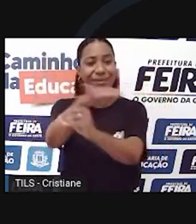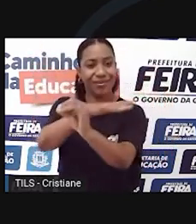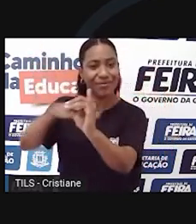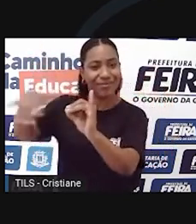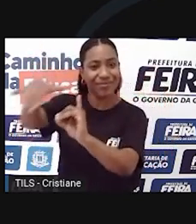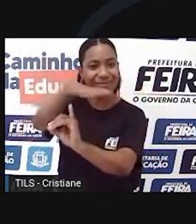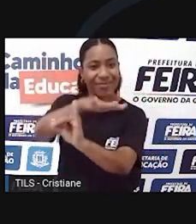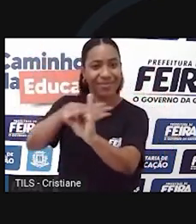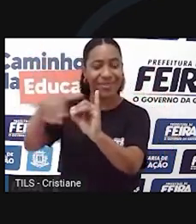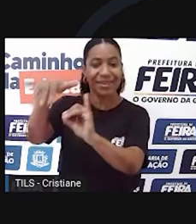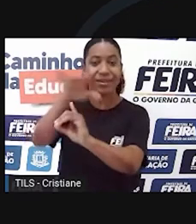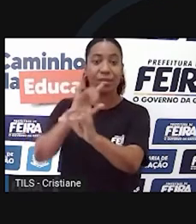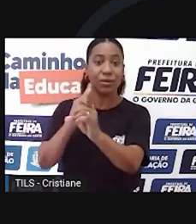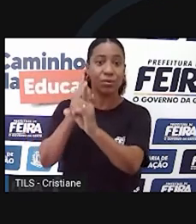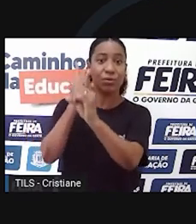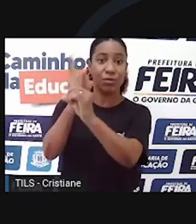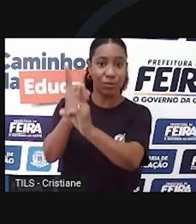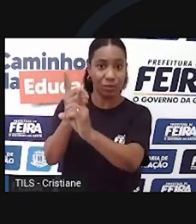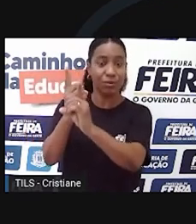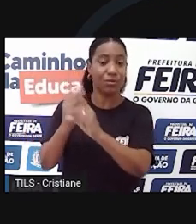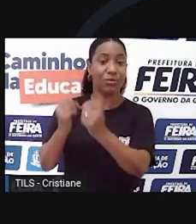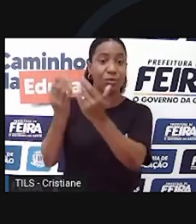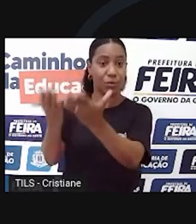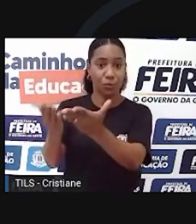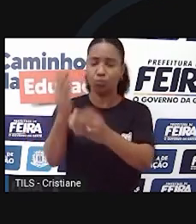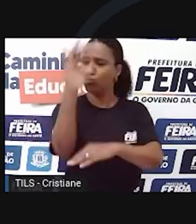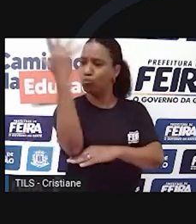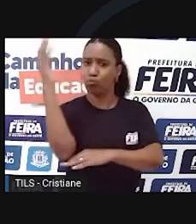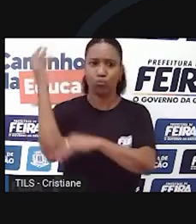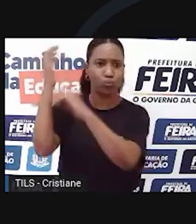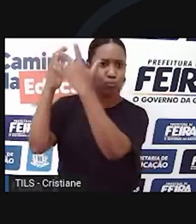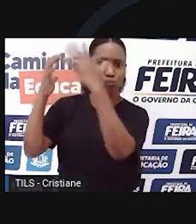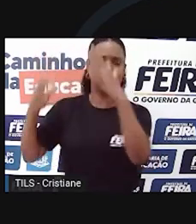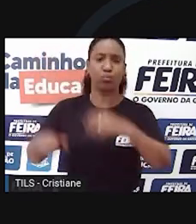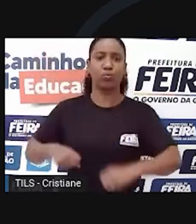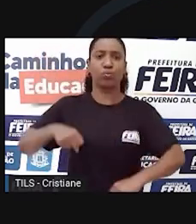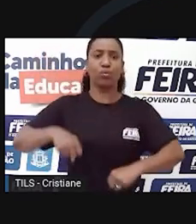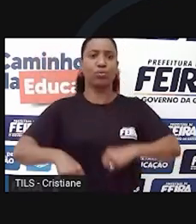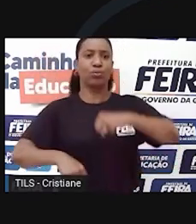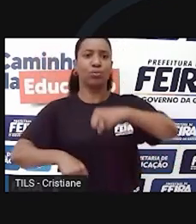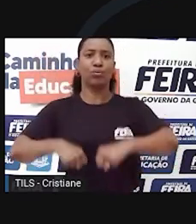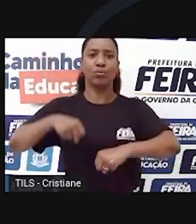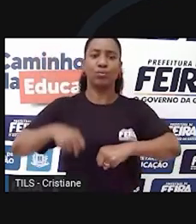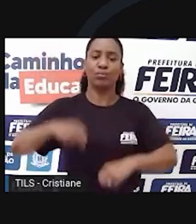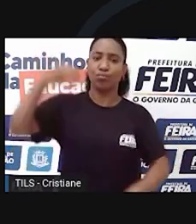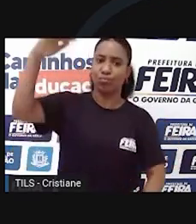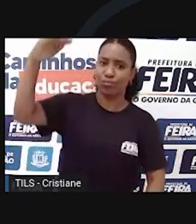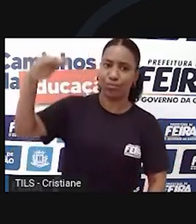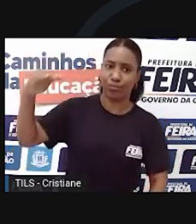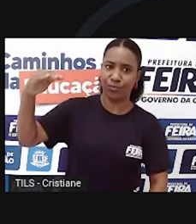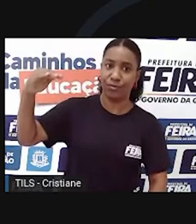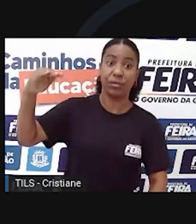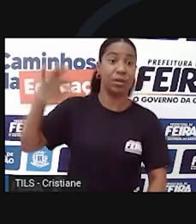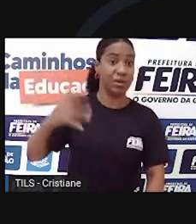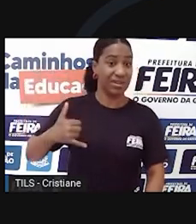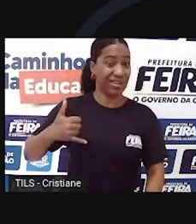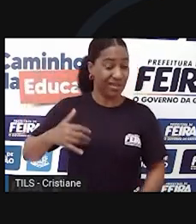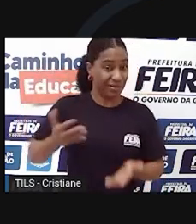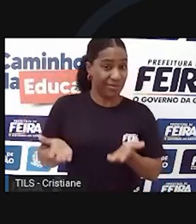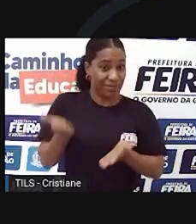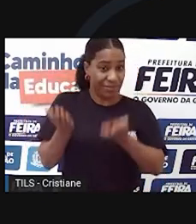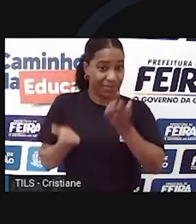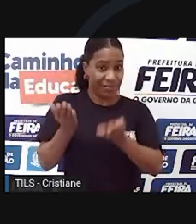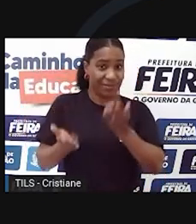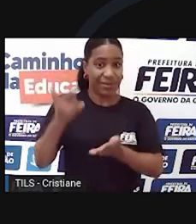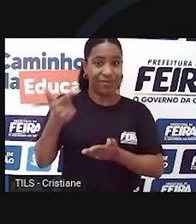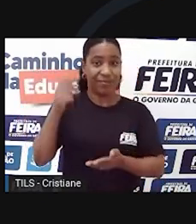que por conta dos recursos escassos da ilha, não mediam mais do que um metro e não pesavam mais do que 25 quilos. Eles possuíam ferramentas feitas de pedra e se